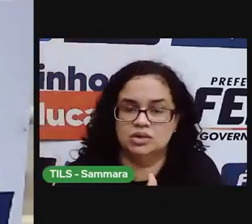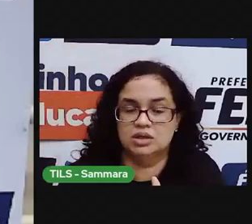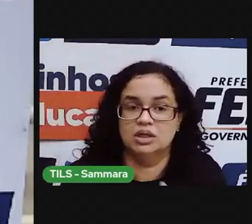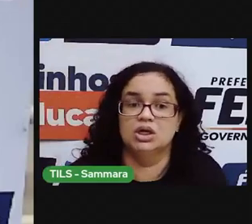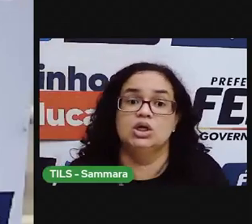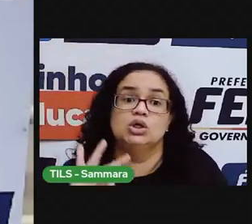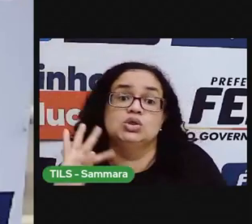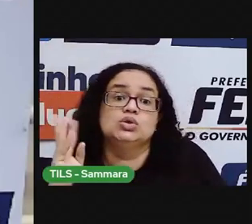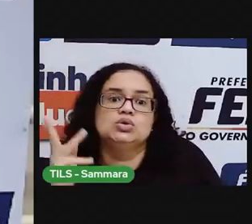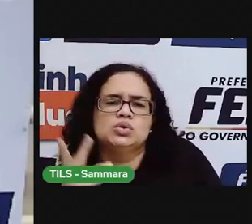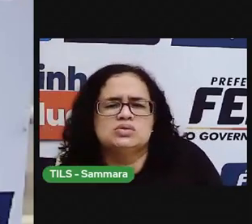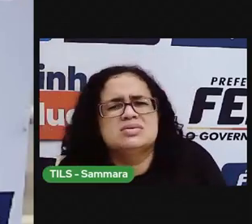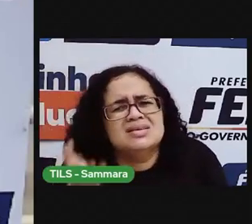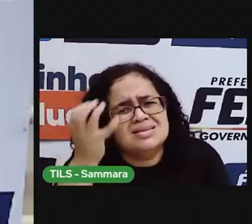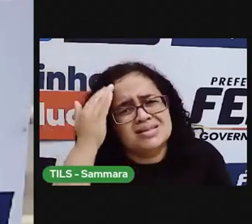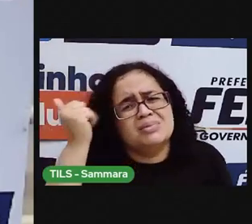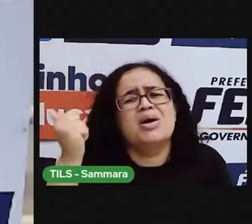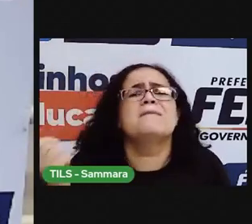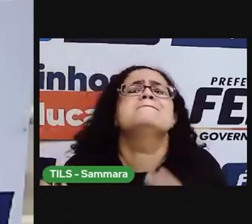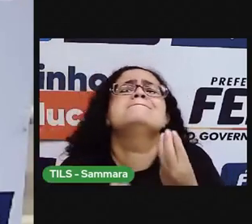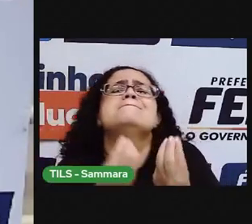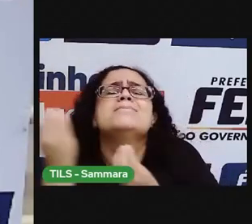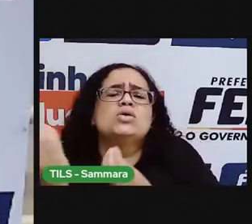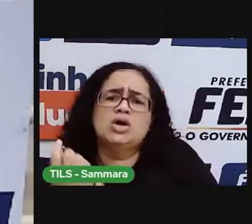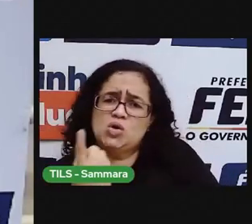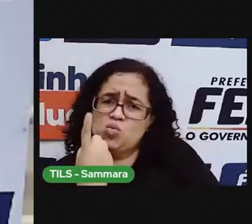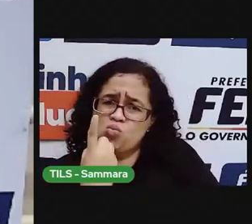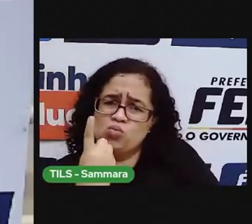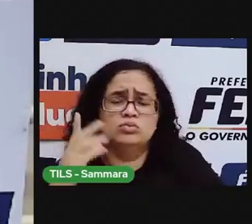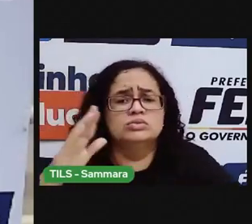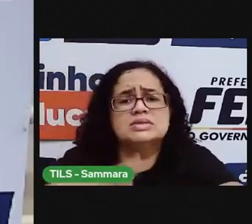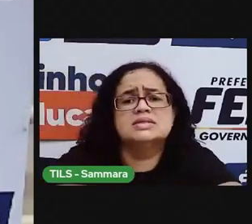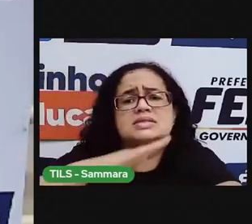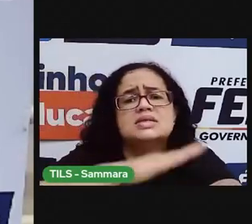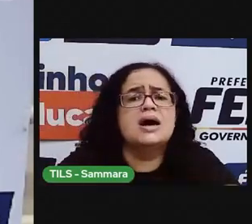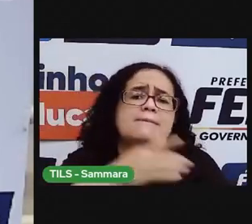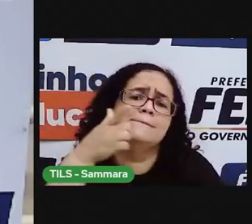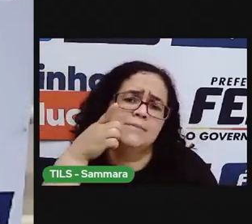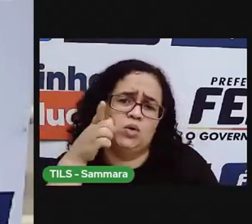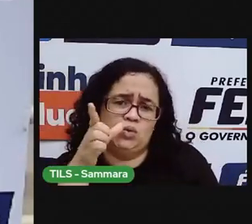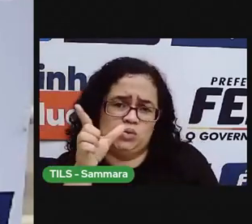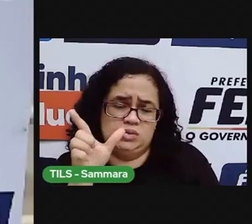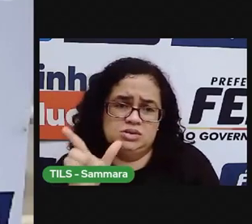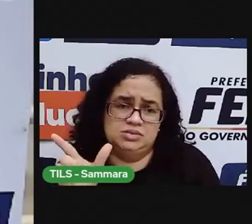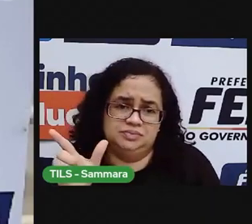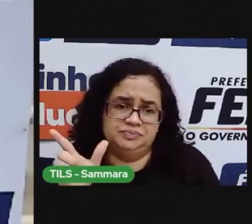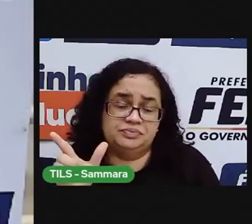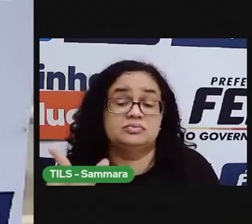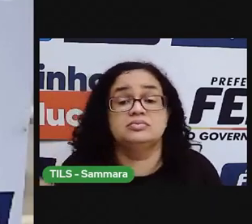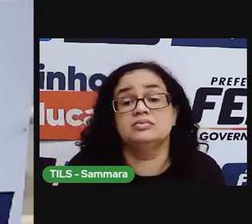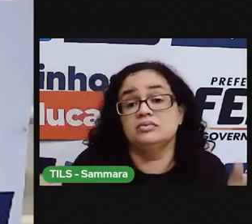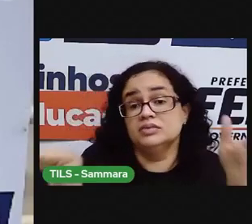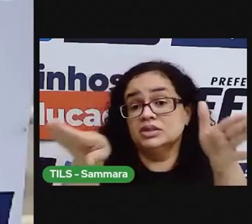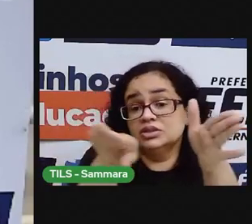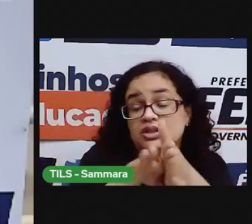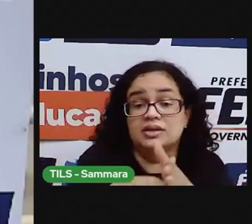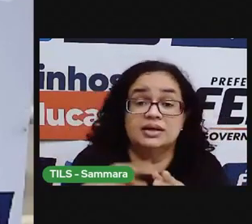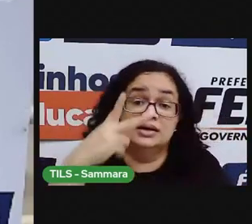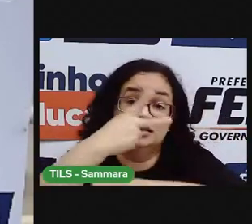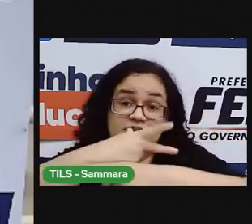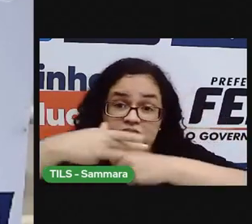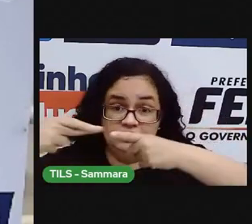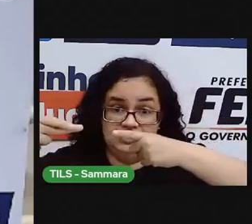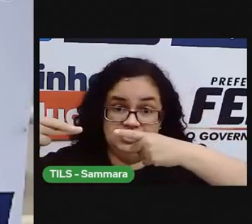E todos queriam saber por que só este sapinho conseguiu chegar e